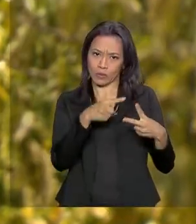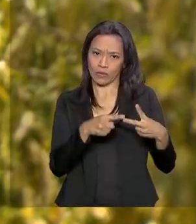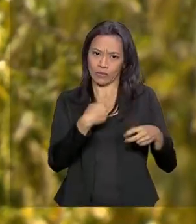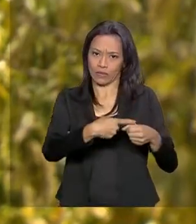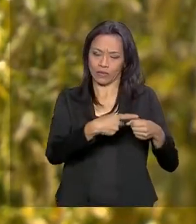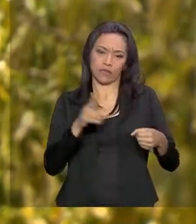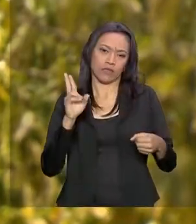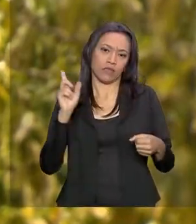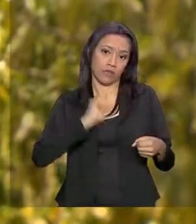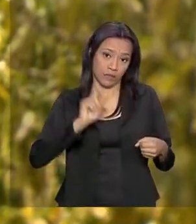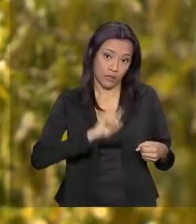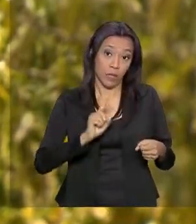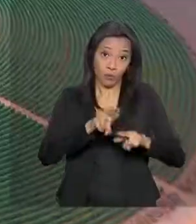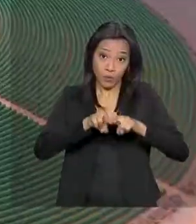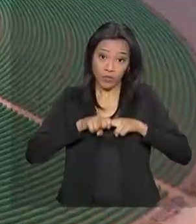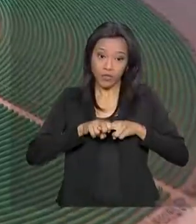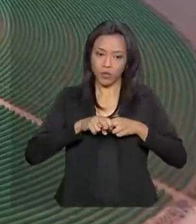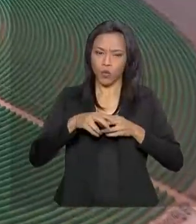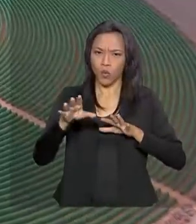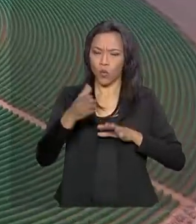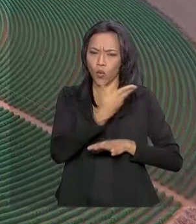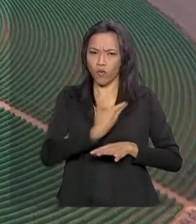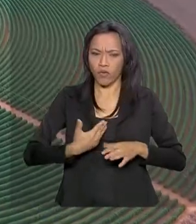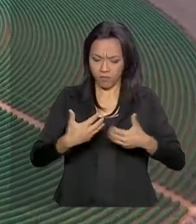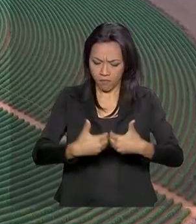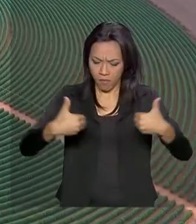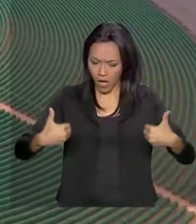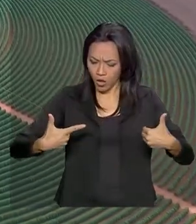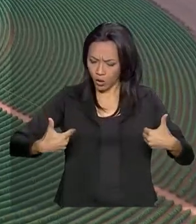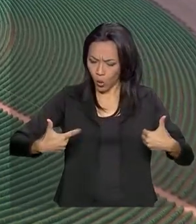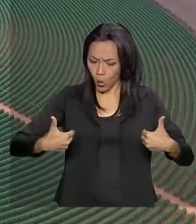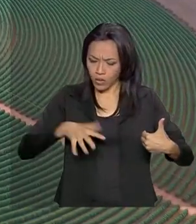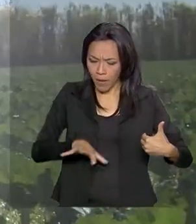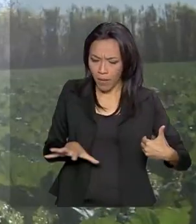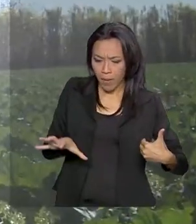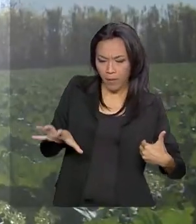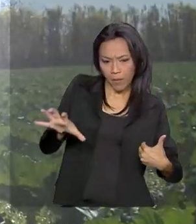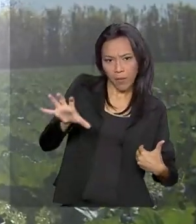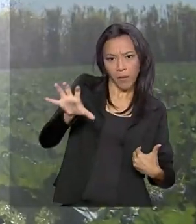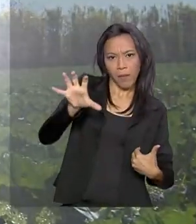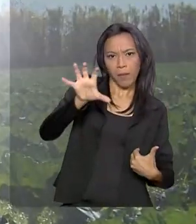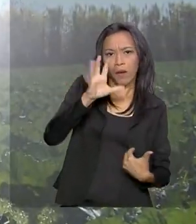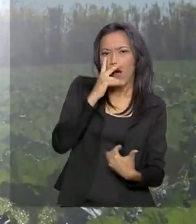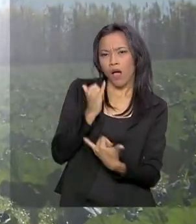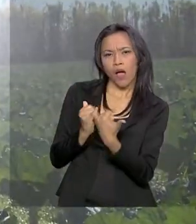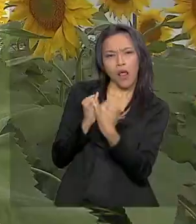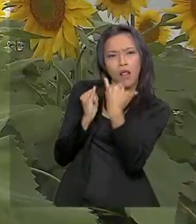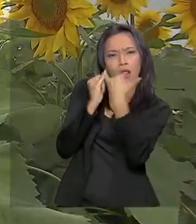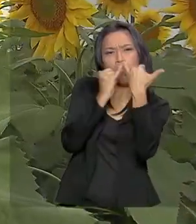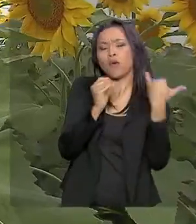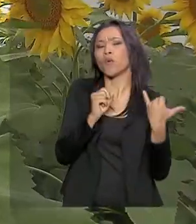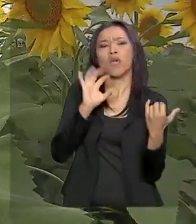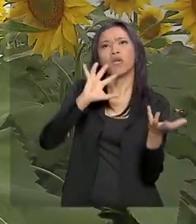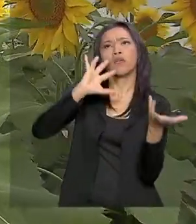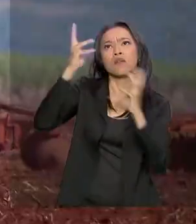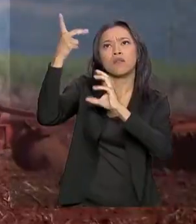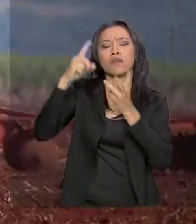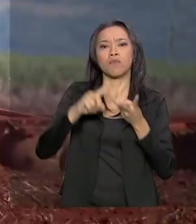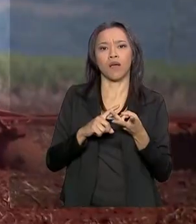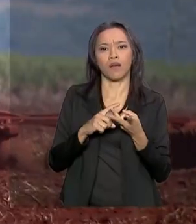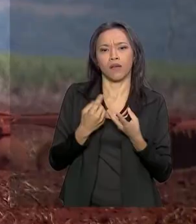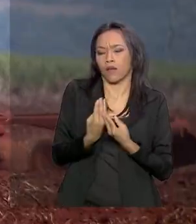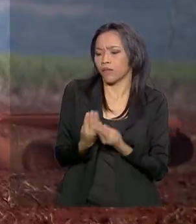isso, o governo dividiu a área em 12 territórios, que possuem em comum características como clima, recursos naturais,